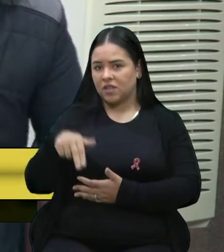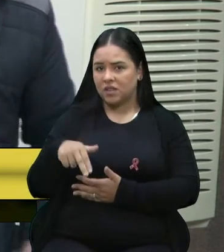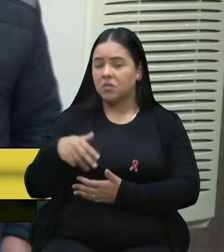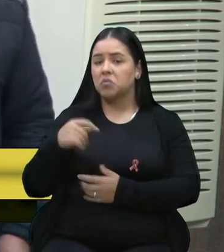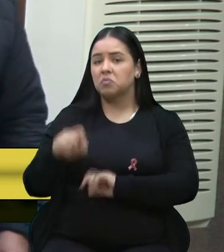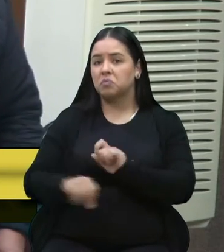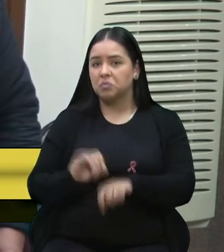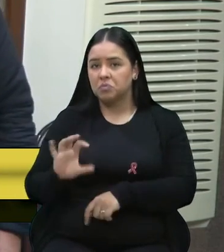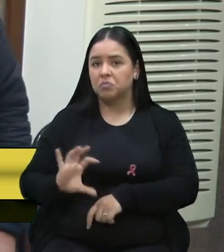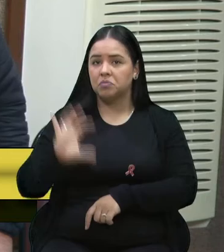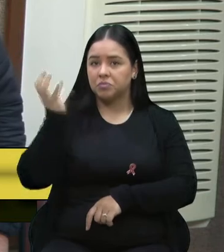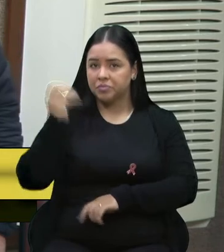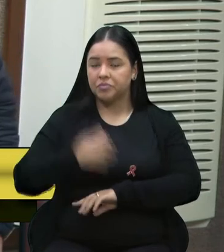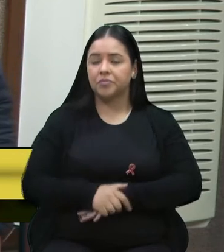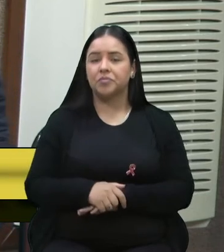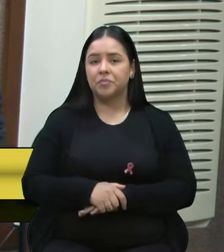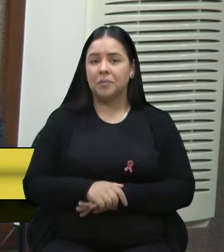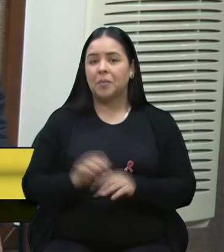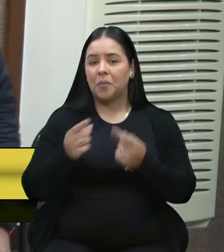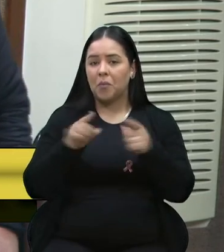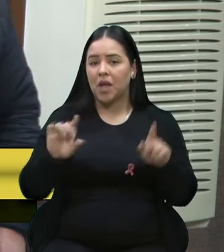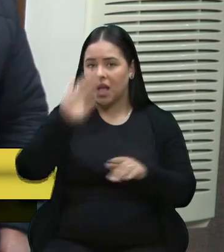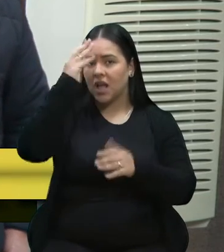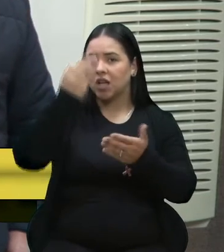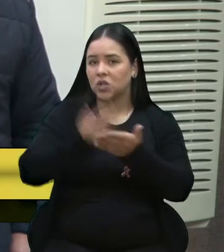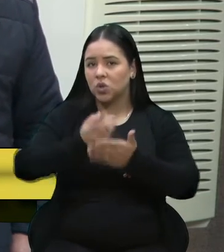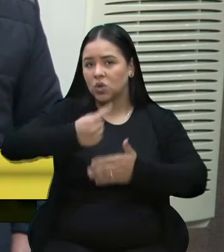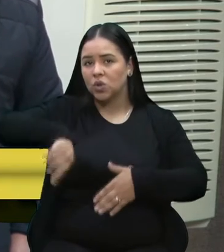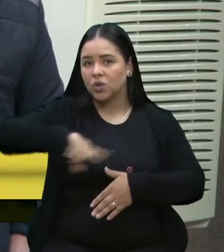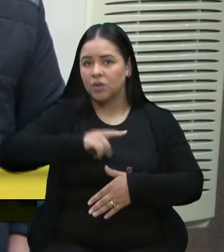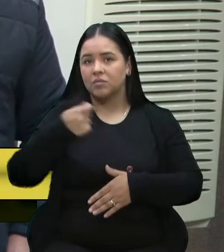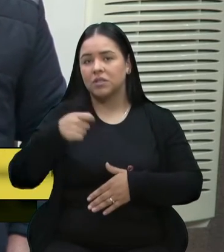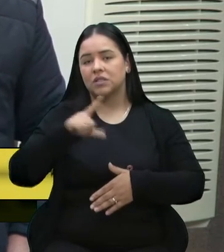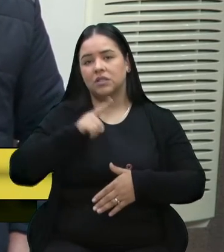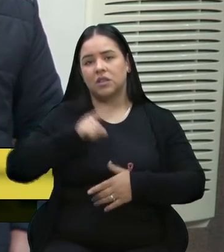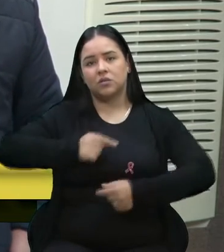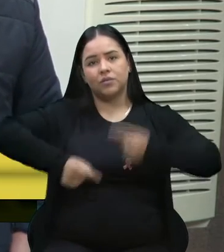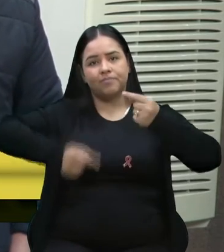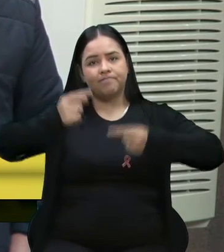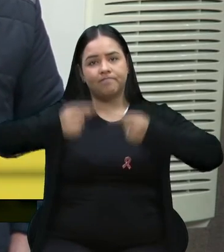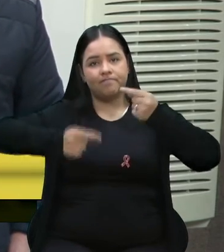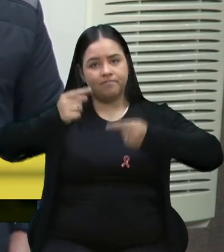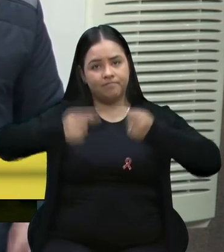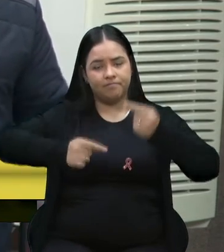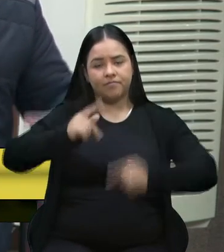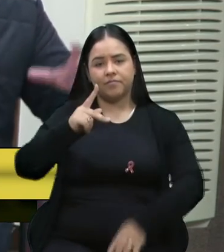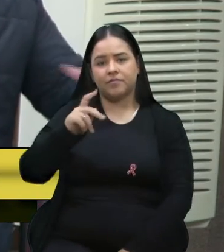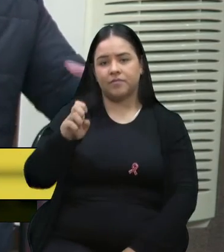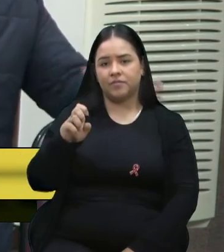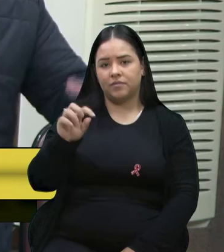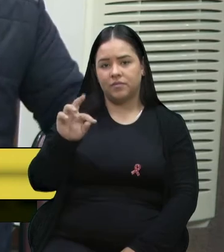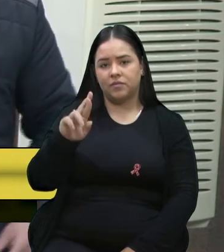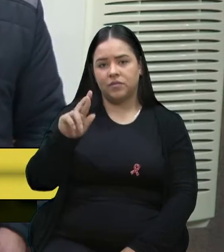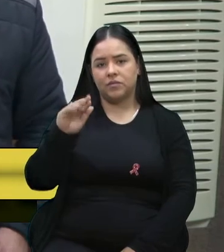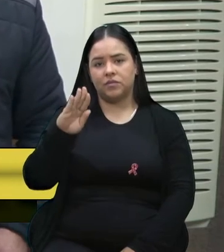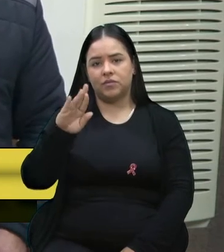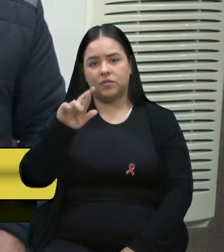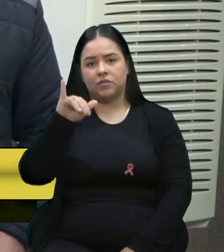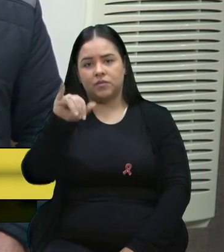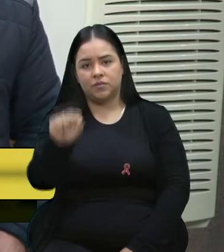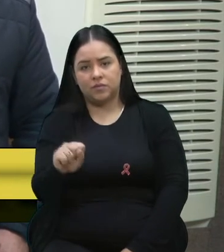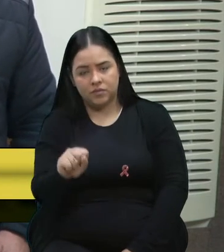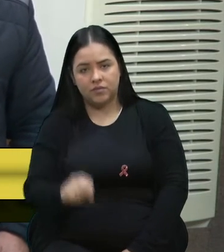Mas eu acho que precisa fazer alguma coisa, algum debate na Petrobras, para saber o que perto está isso.